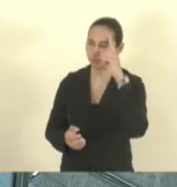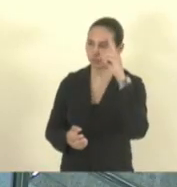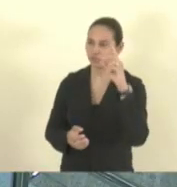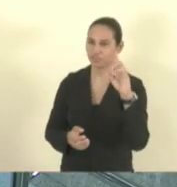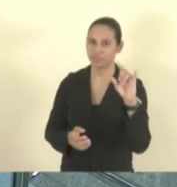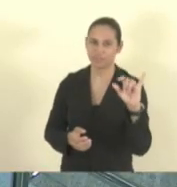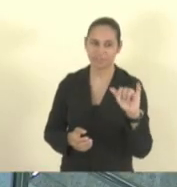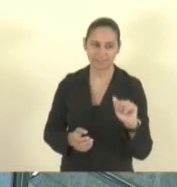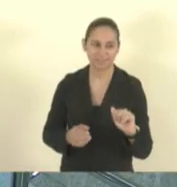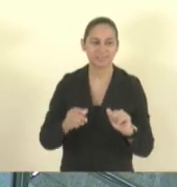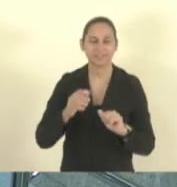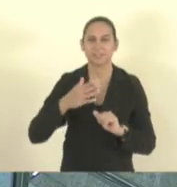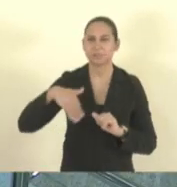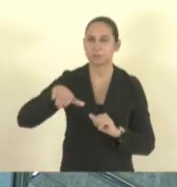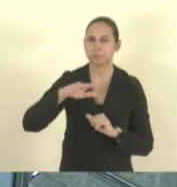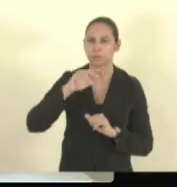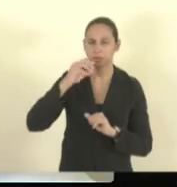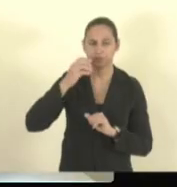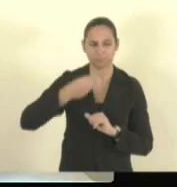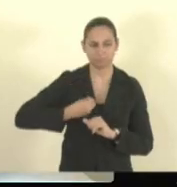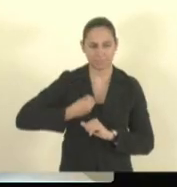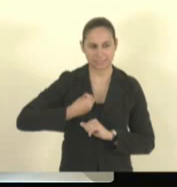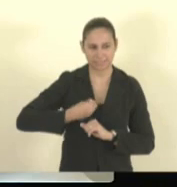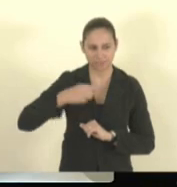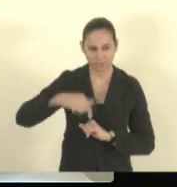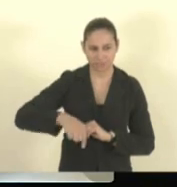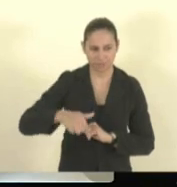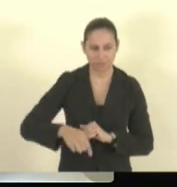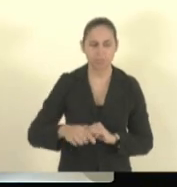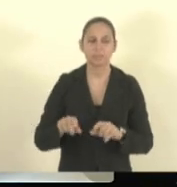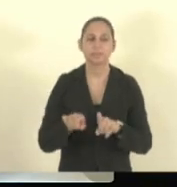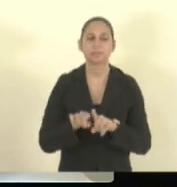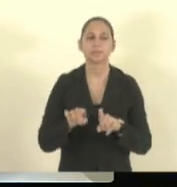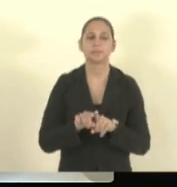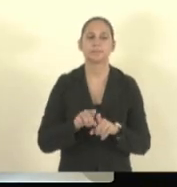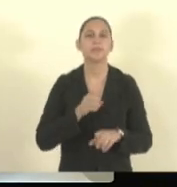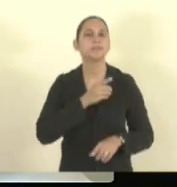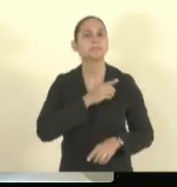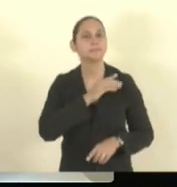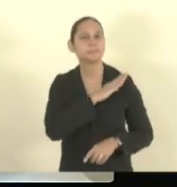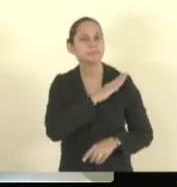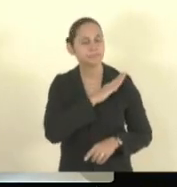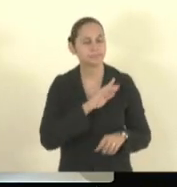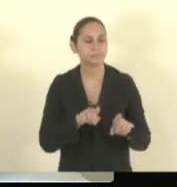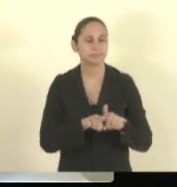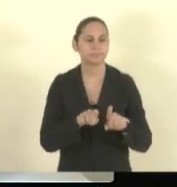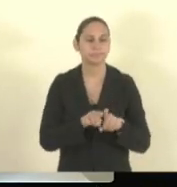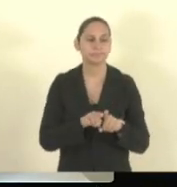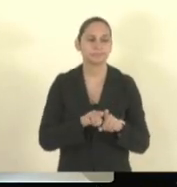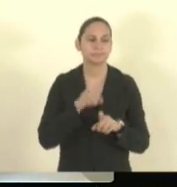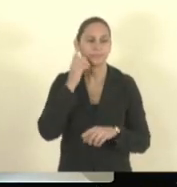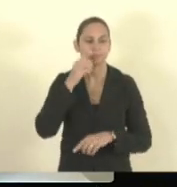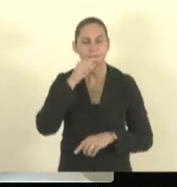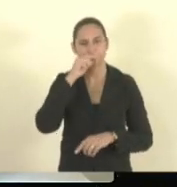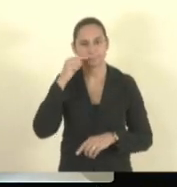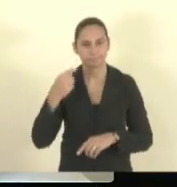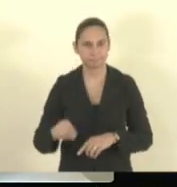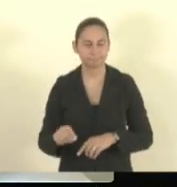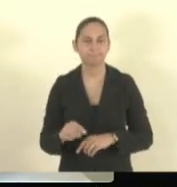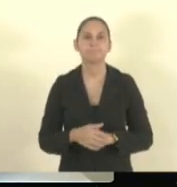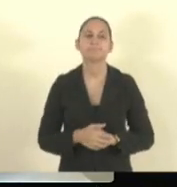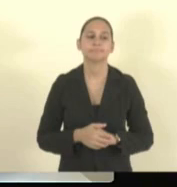os deputados presentes. Deputado Fabrício Gandini, deputado Danilo Baense, deputado Capitão Assunção, o